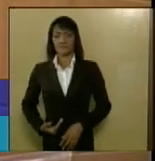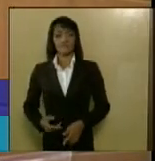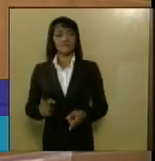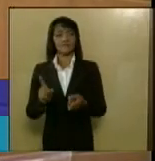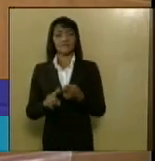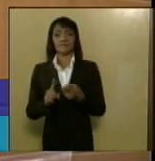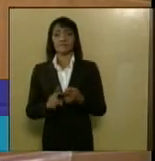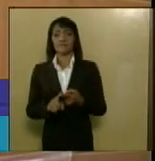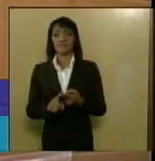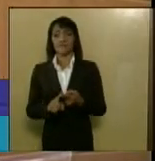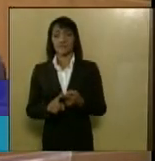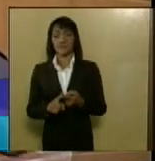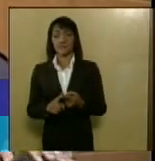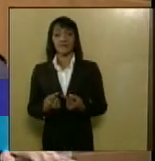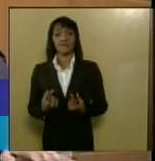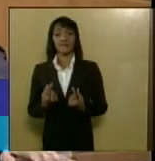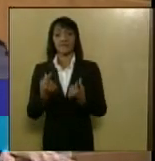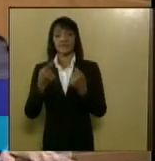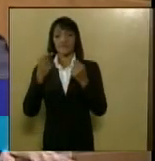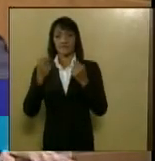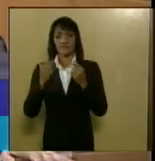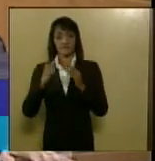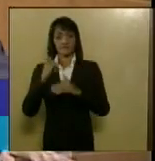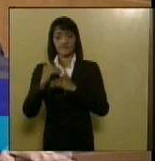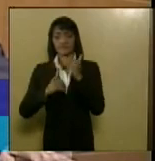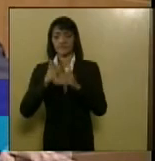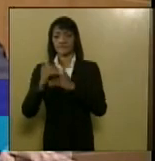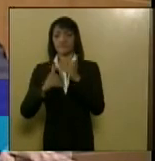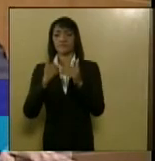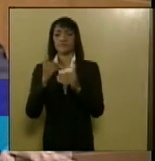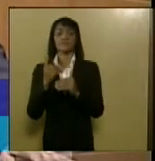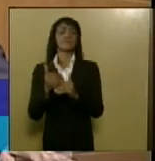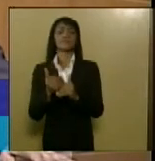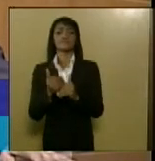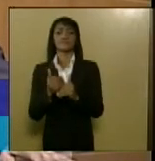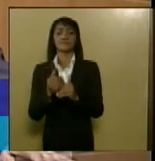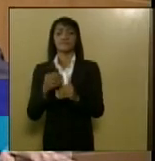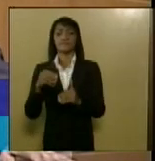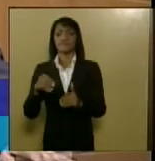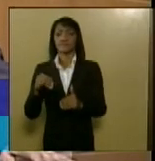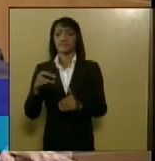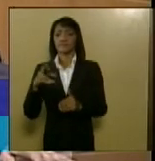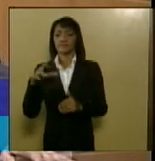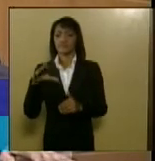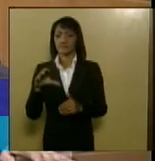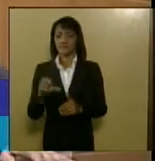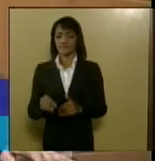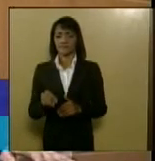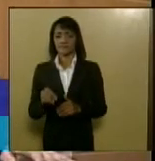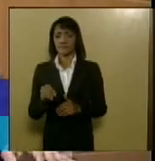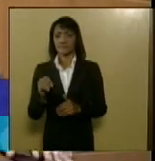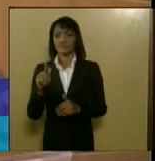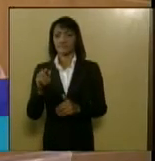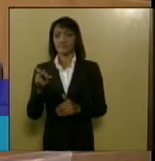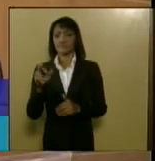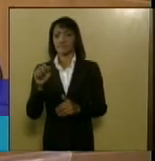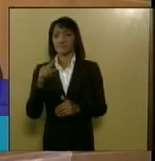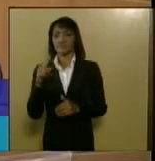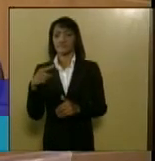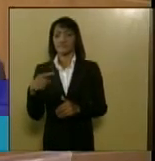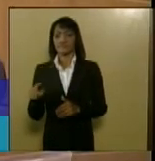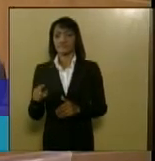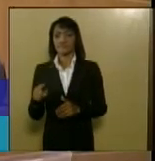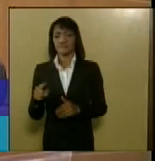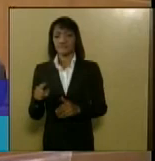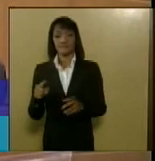financeiramente, o desenvolvimento de microgeração de energia fotovoltaica. E